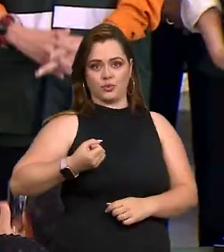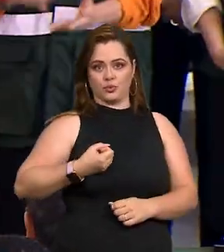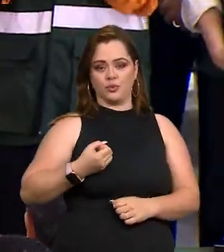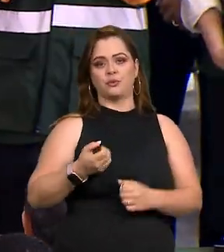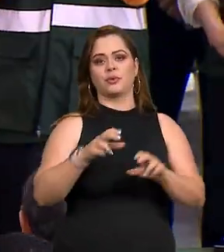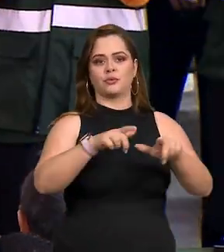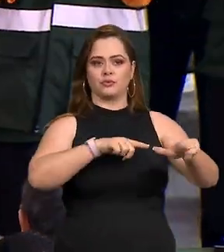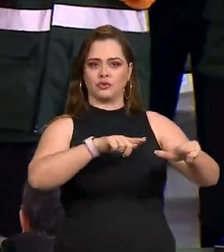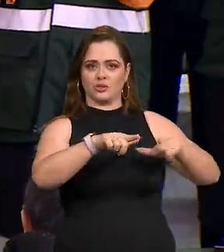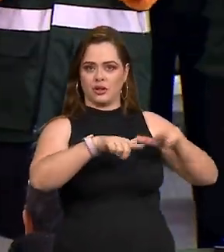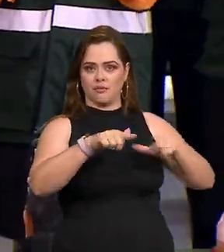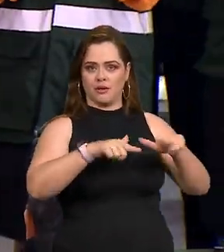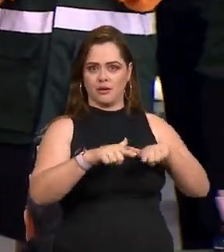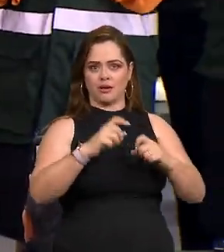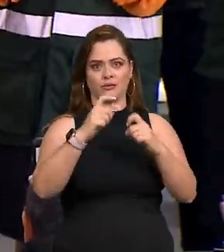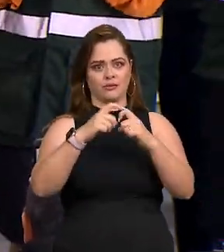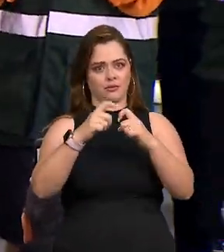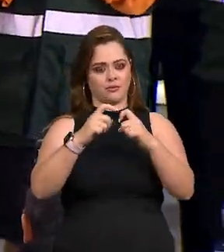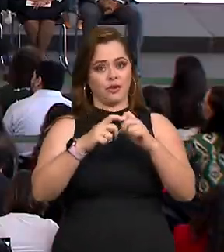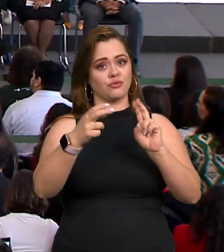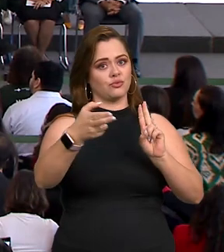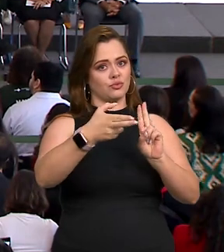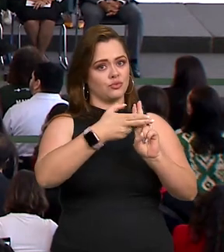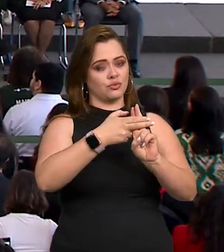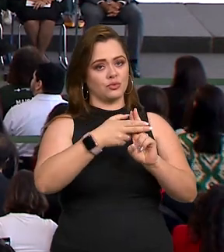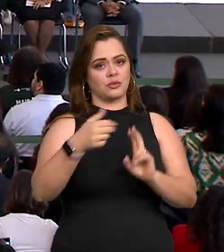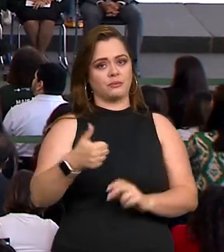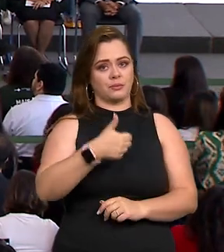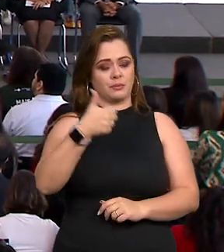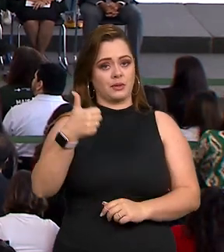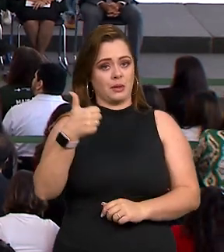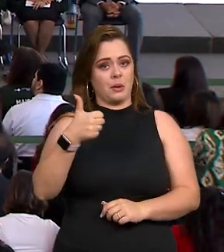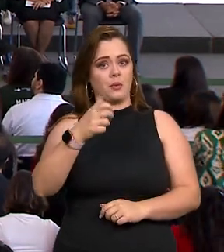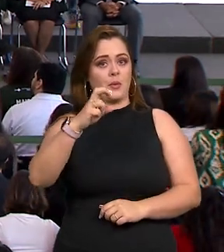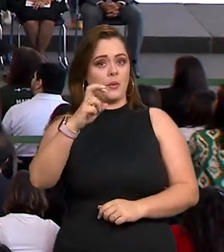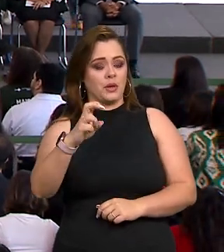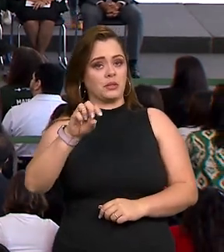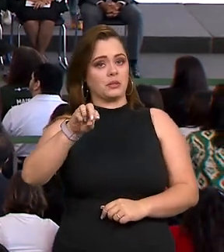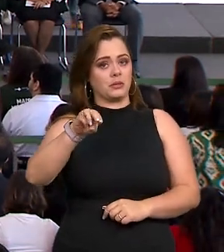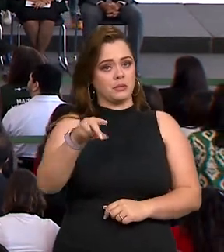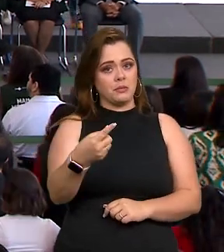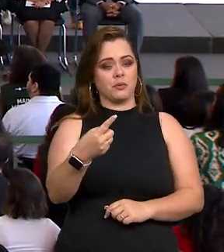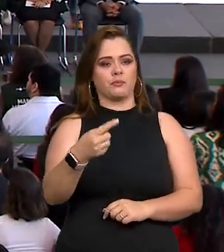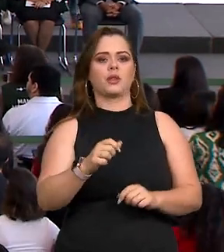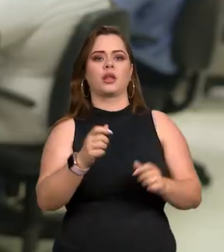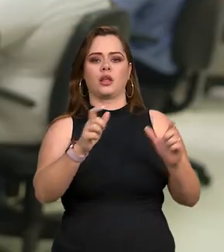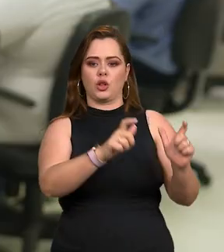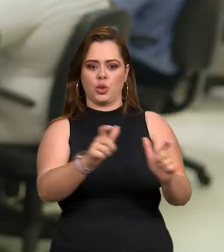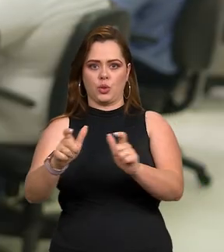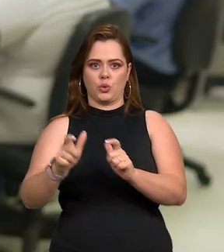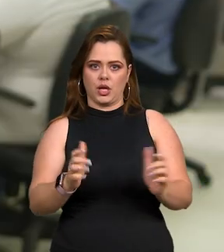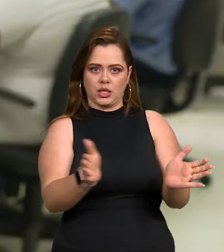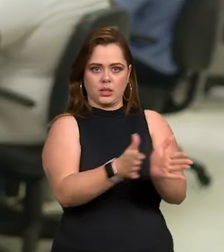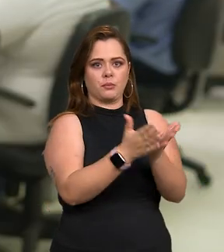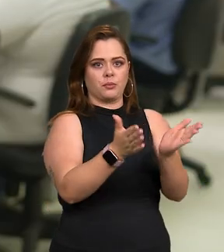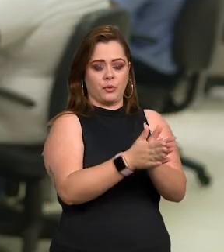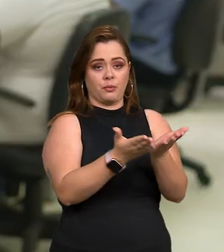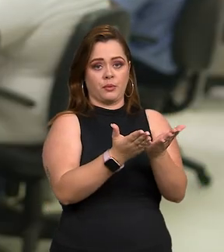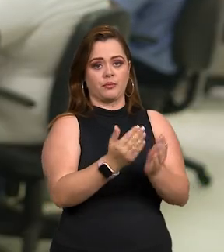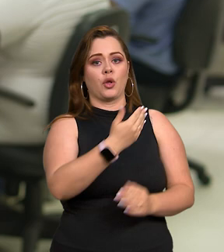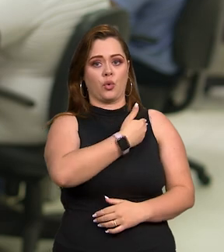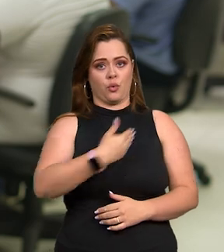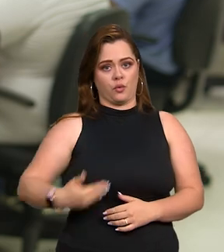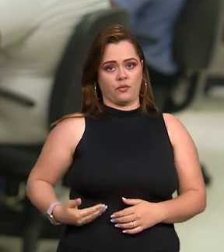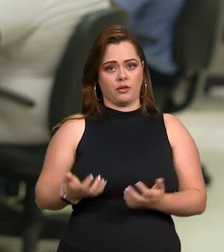médicos atuando na atenção básica do SUS, principalmente em regiões de maior vulnerabilidade. Com essa medida, o